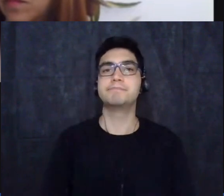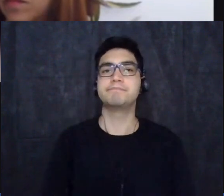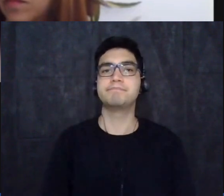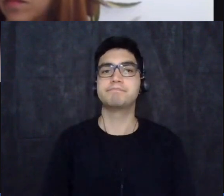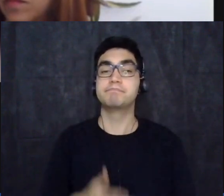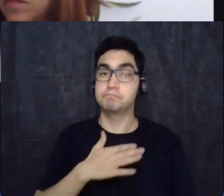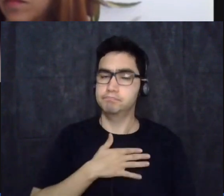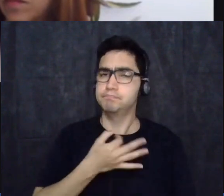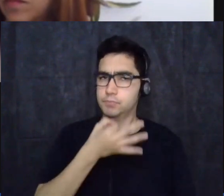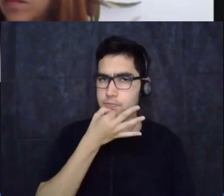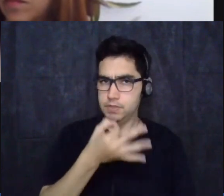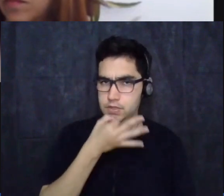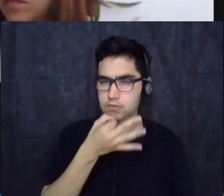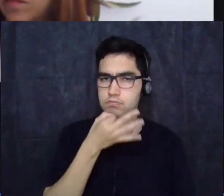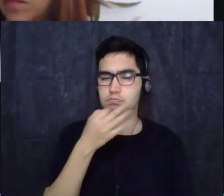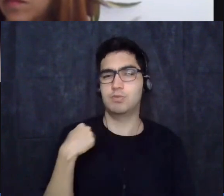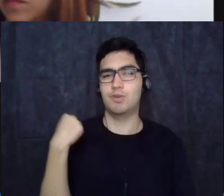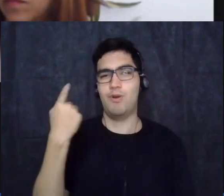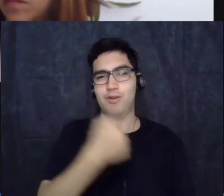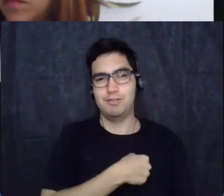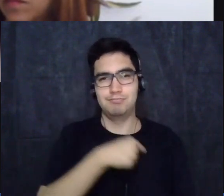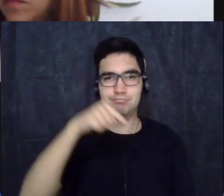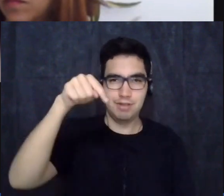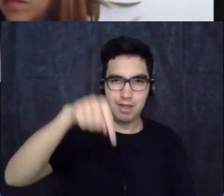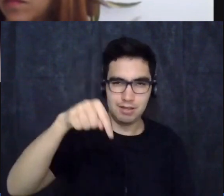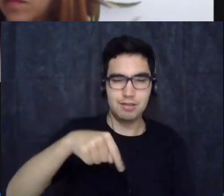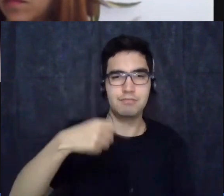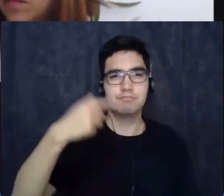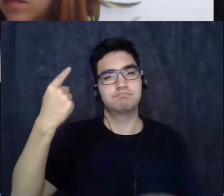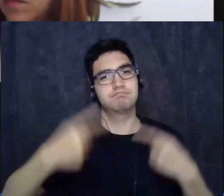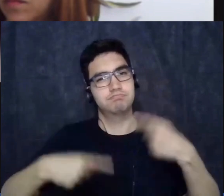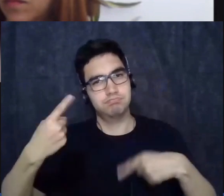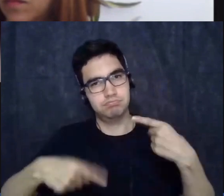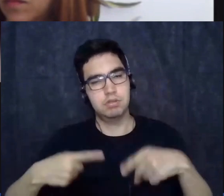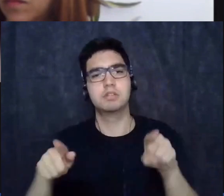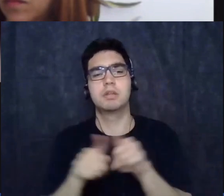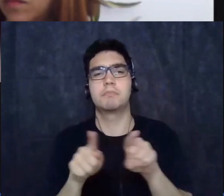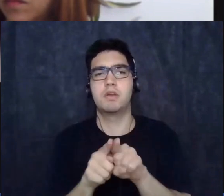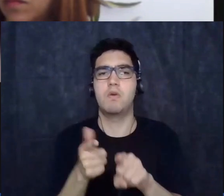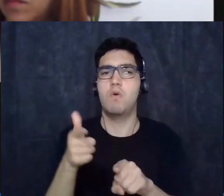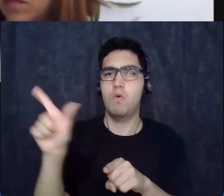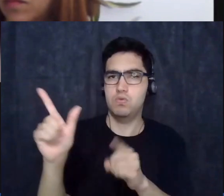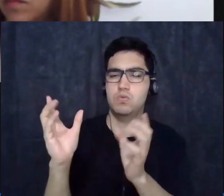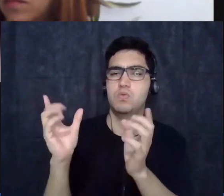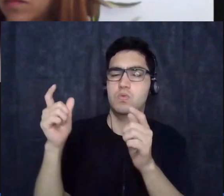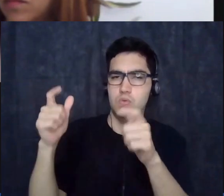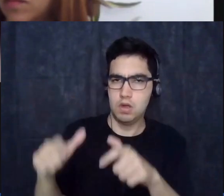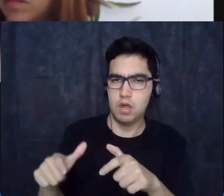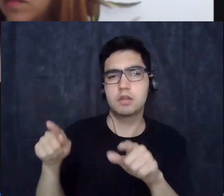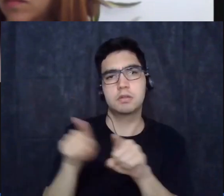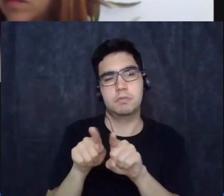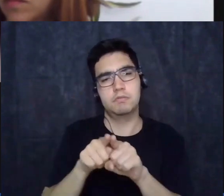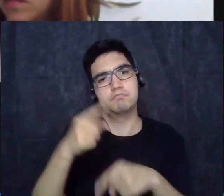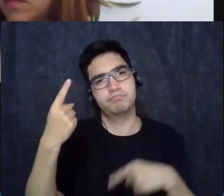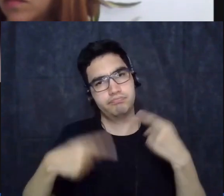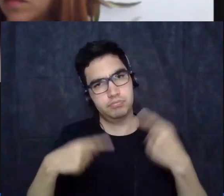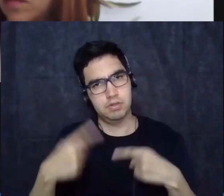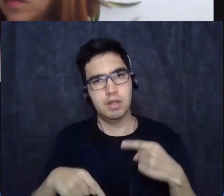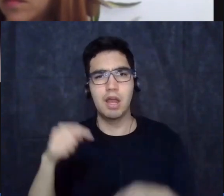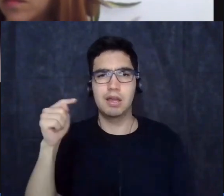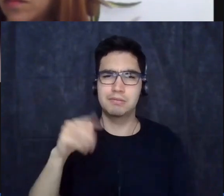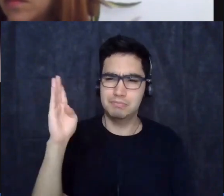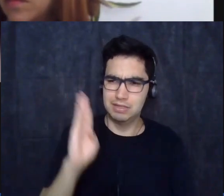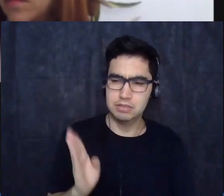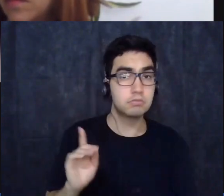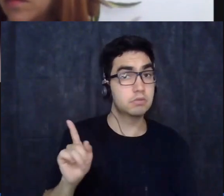hoje discutindo em outros lugares também estão discutindo não só no Brasil mas no mundo